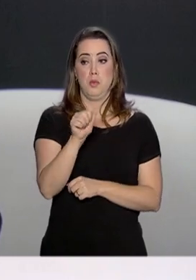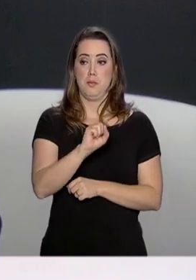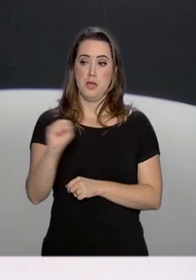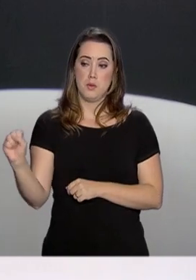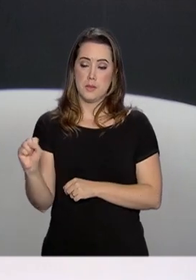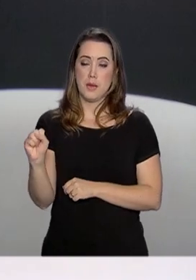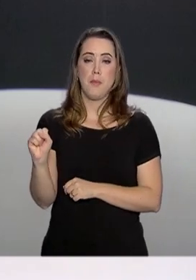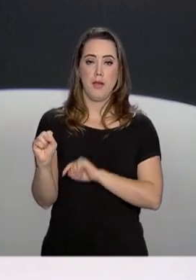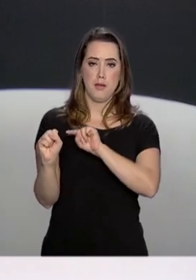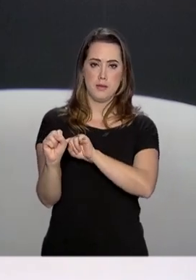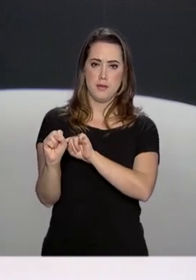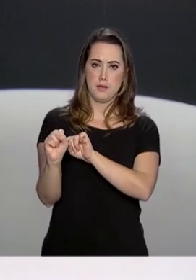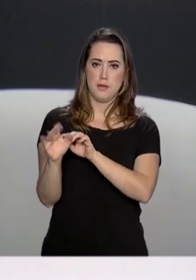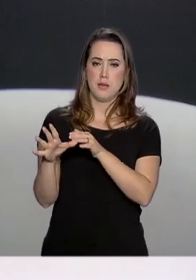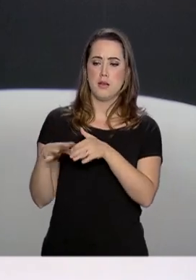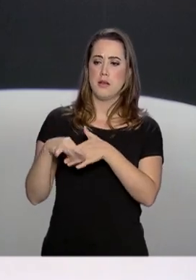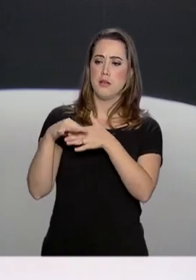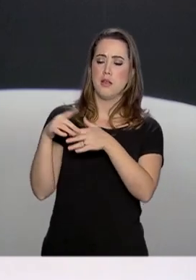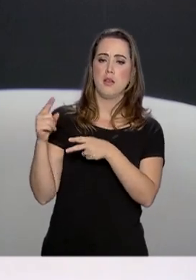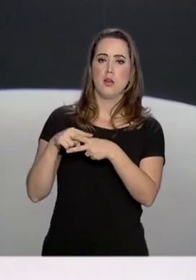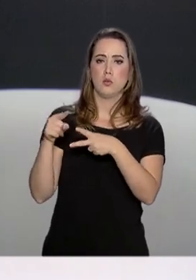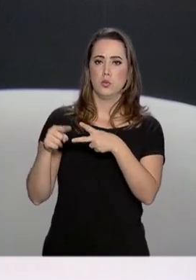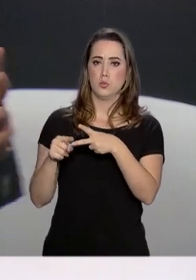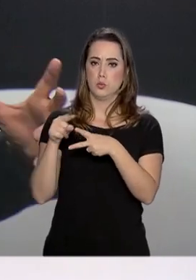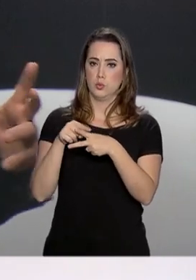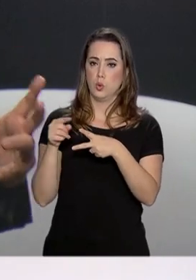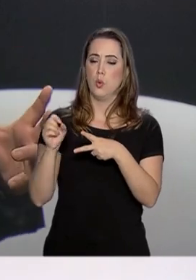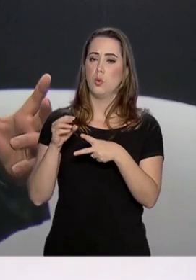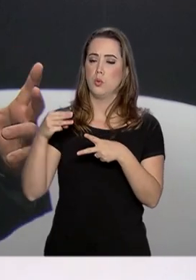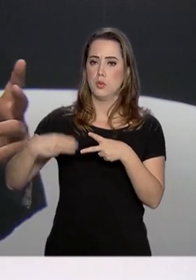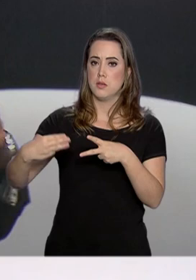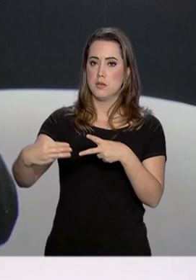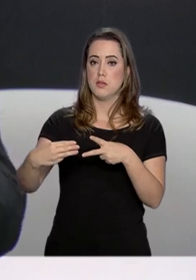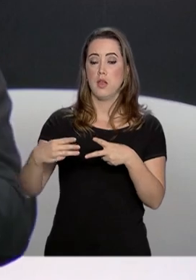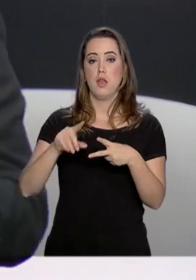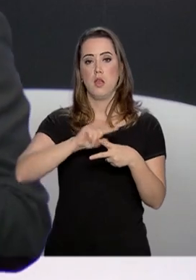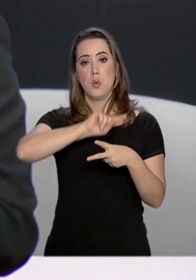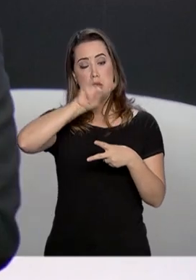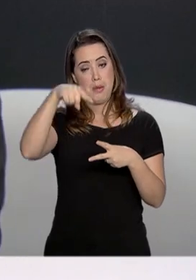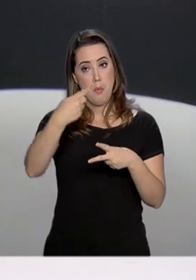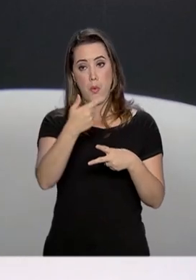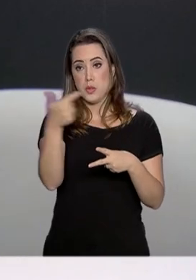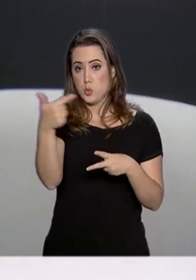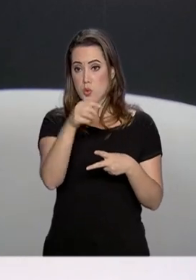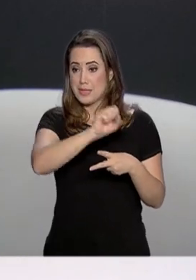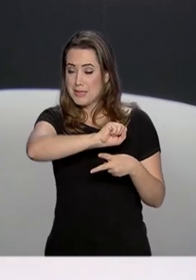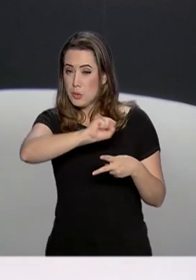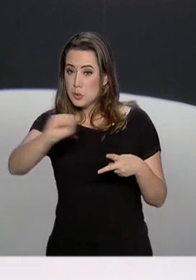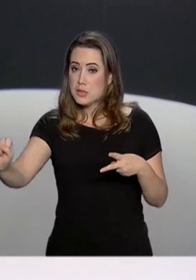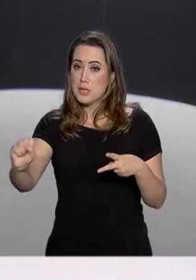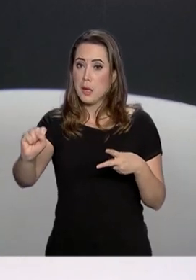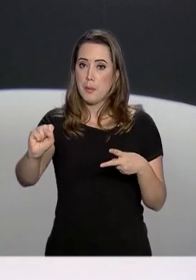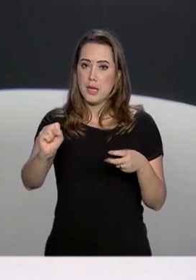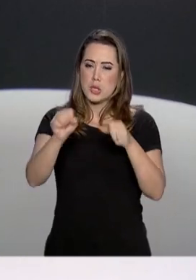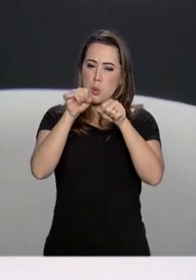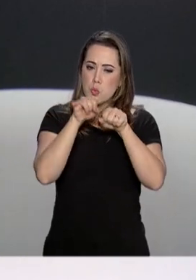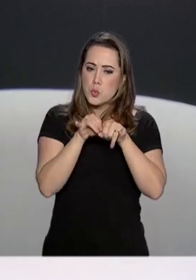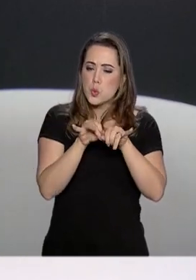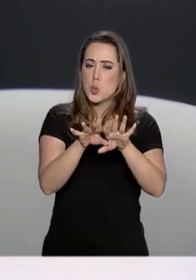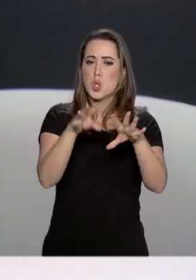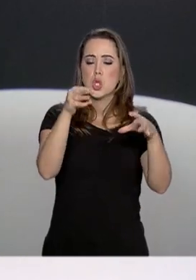semestre, levar isso a todos os demais ministérios, porque nós temos que aprender. Vai ser modelo de unidade